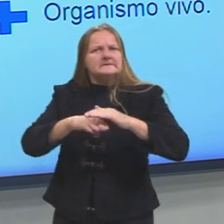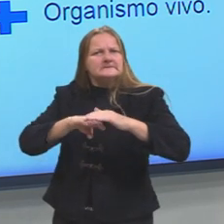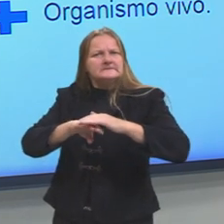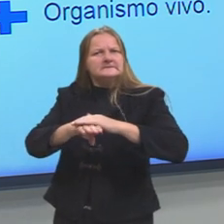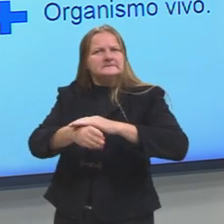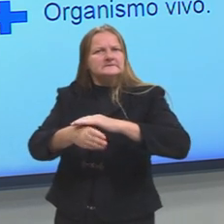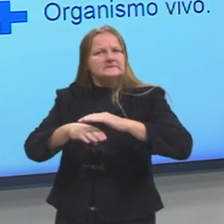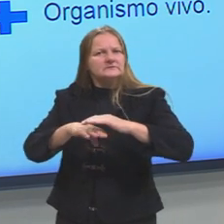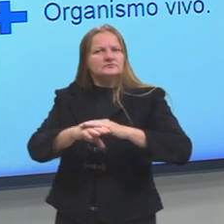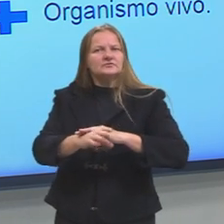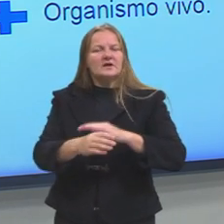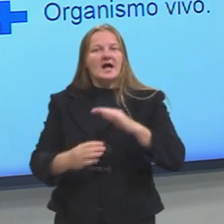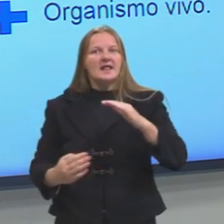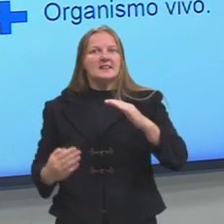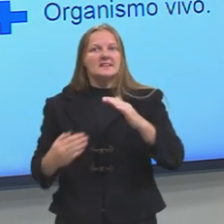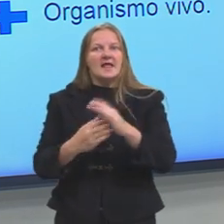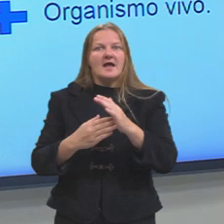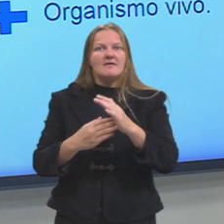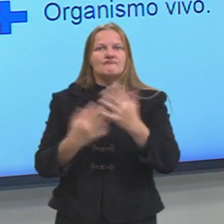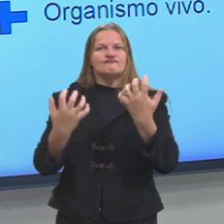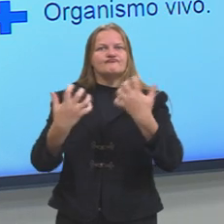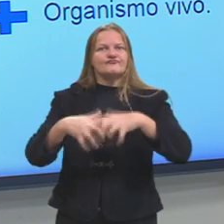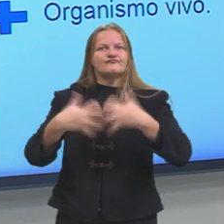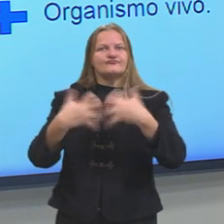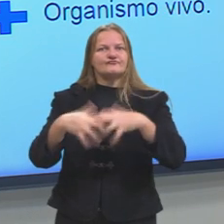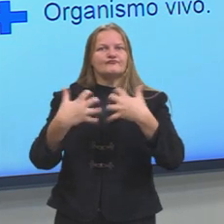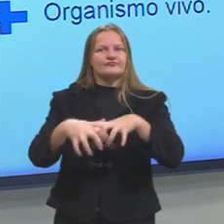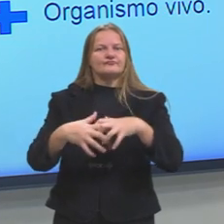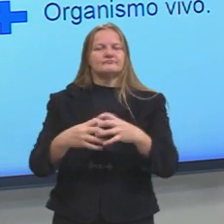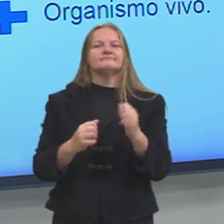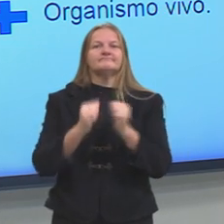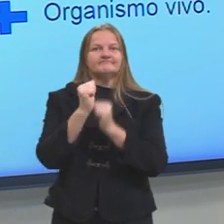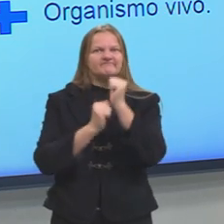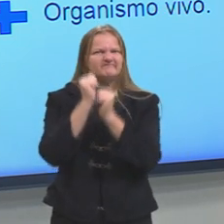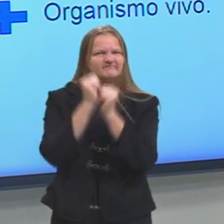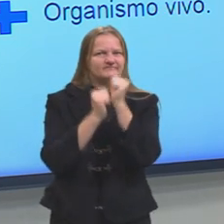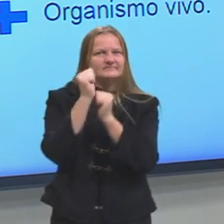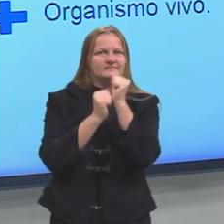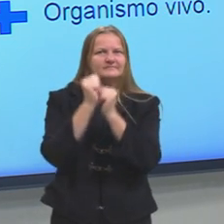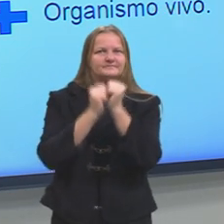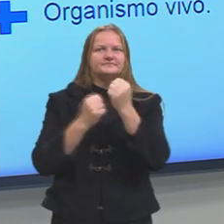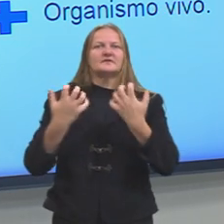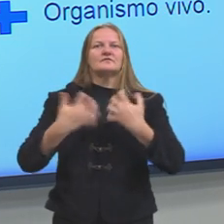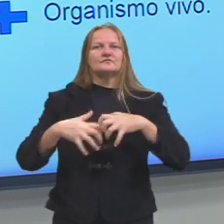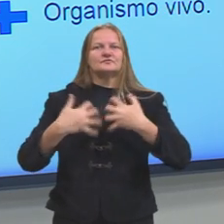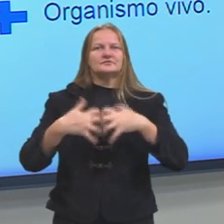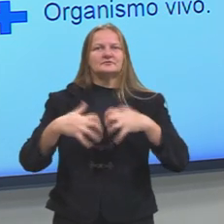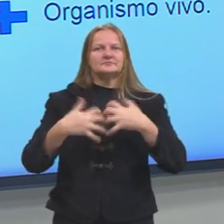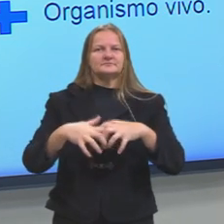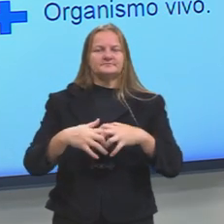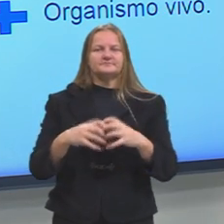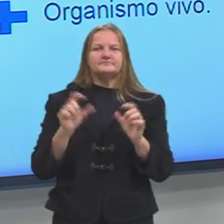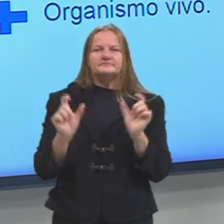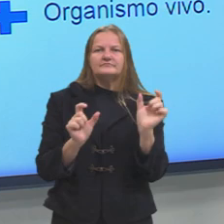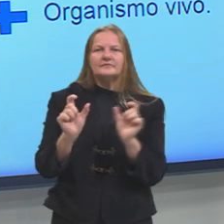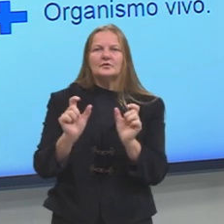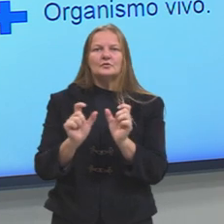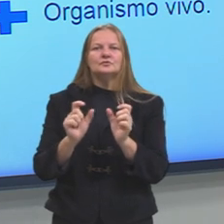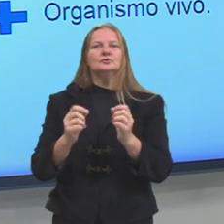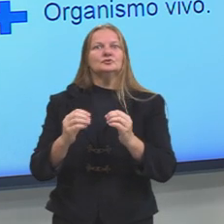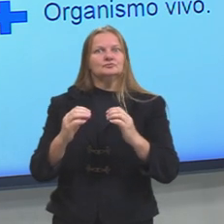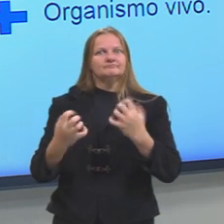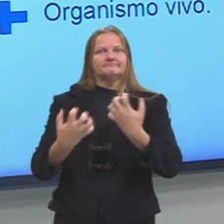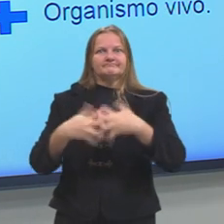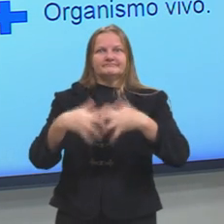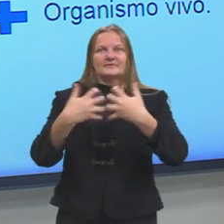formarem uma máquina. Então, essas peças colocadas, encaixadas, formam uma máquina e